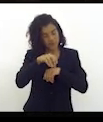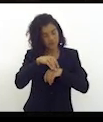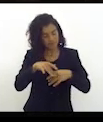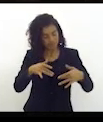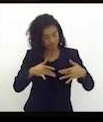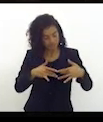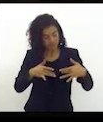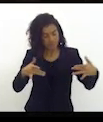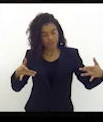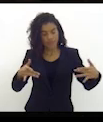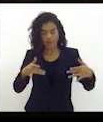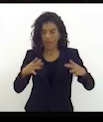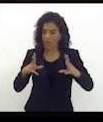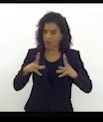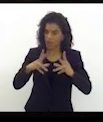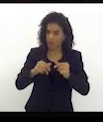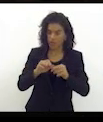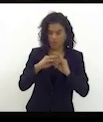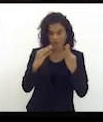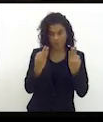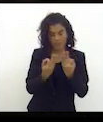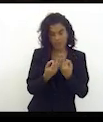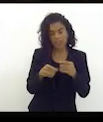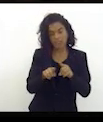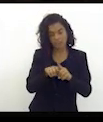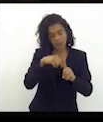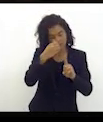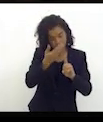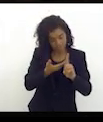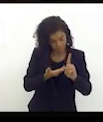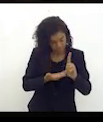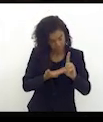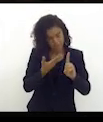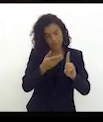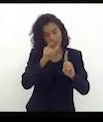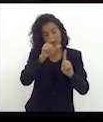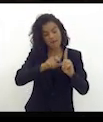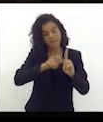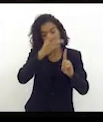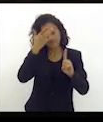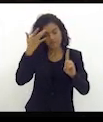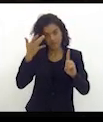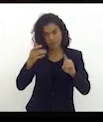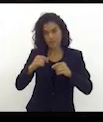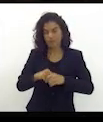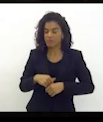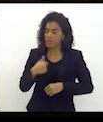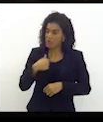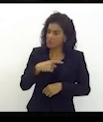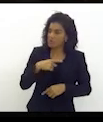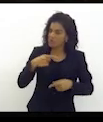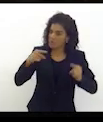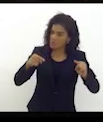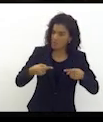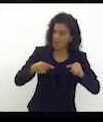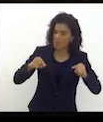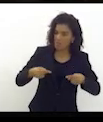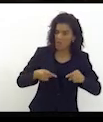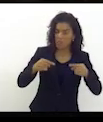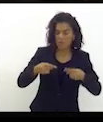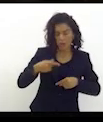solidariedade a sua família e de justa homenagem a essa pessoa com quem eu tive grandes embates políticos